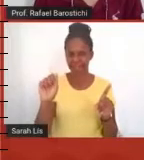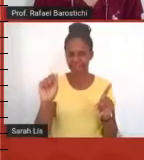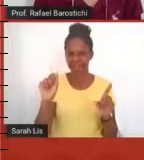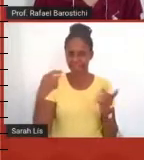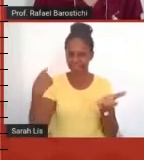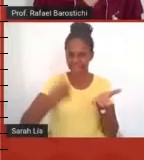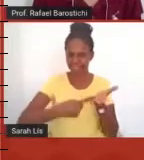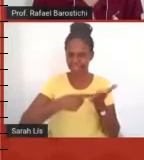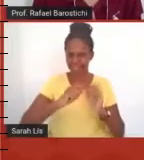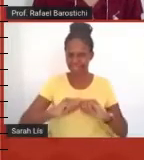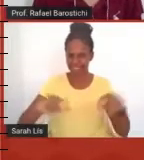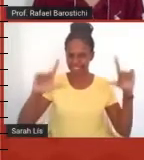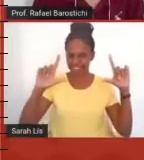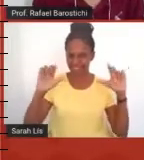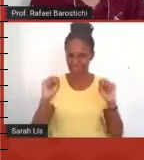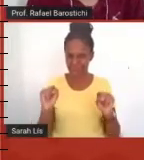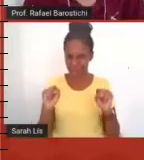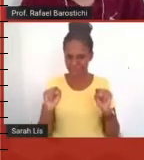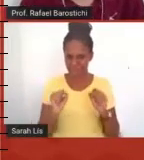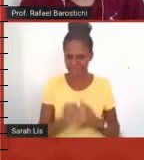combinado, Augusto, você pode fazer isso?